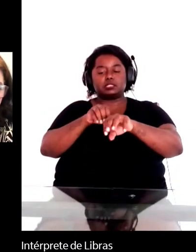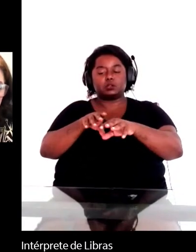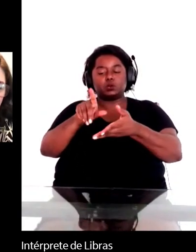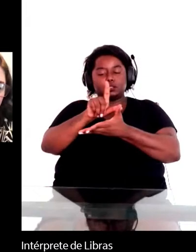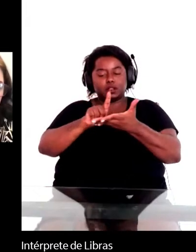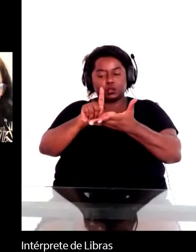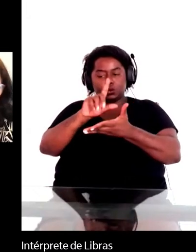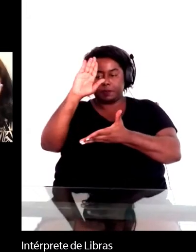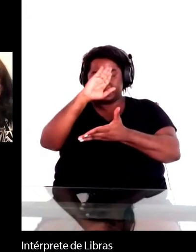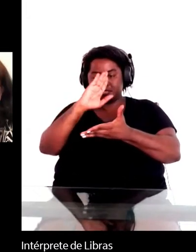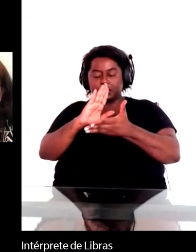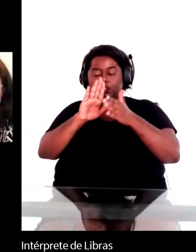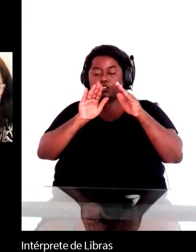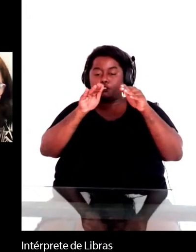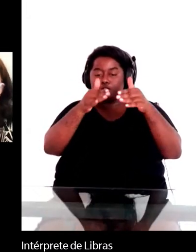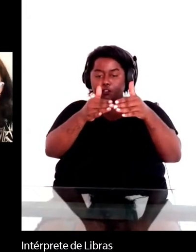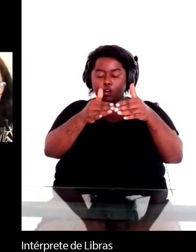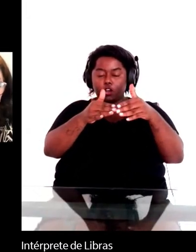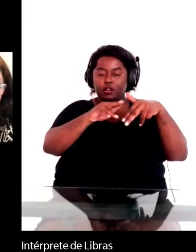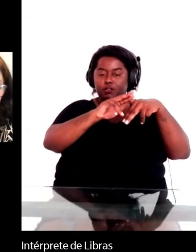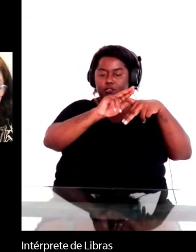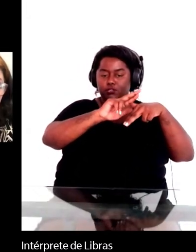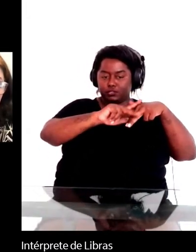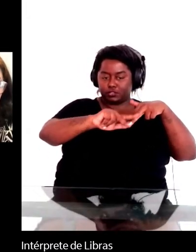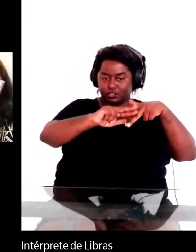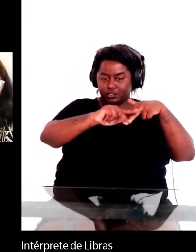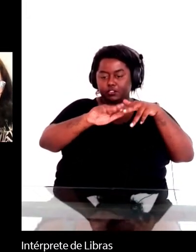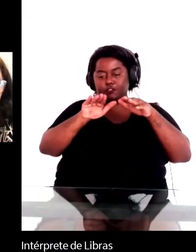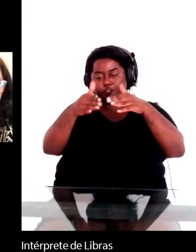centrada nas questões de gênero e de raça,